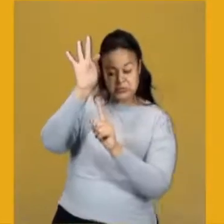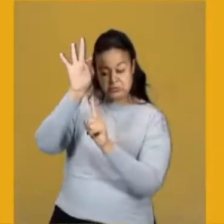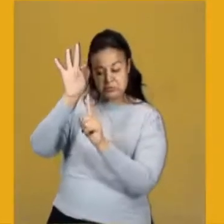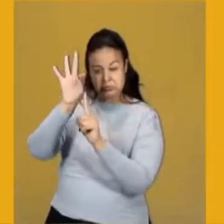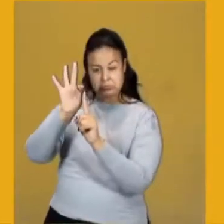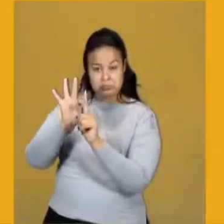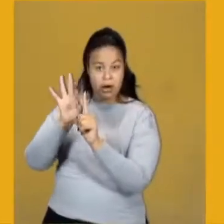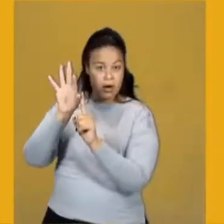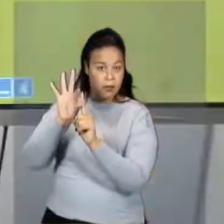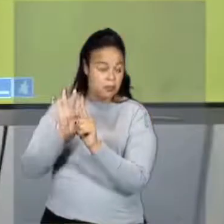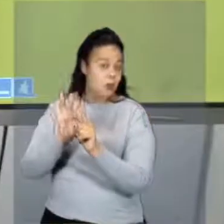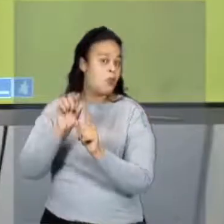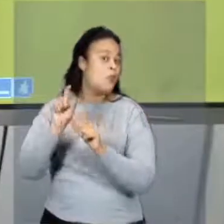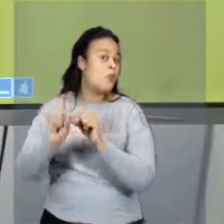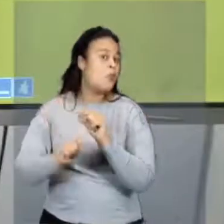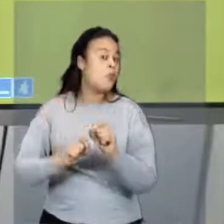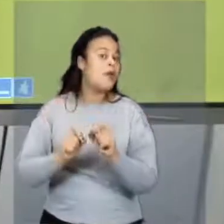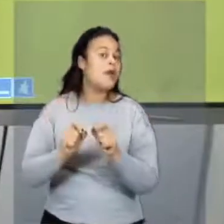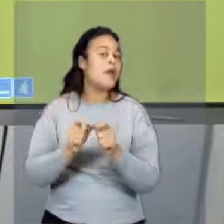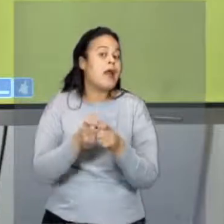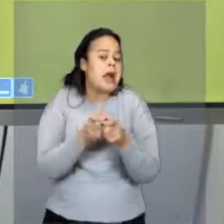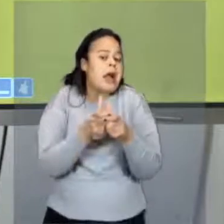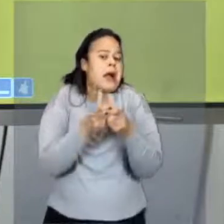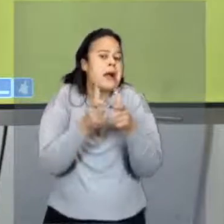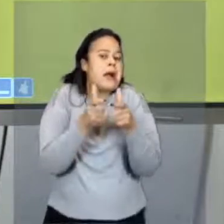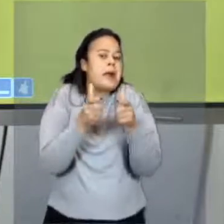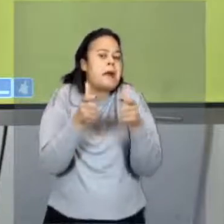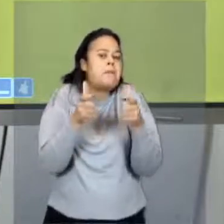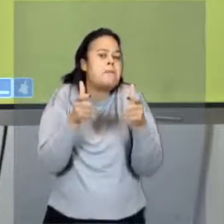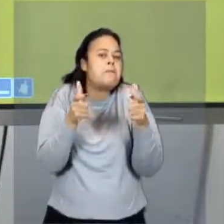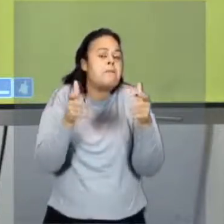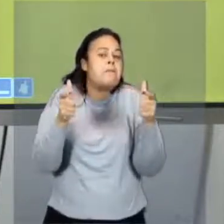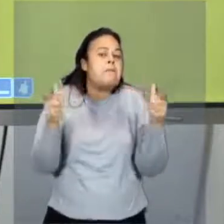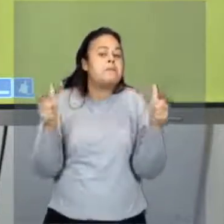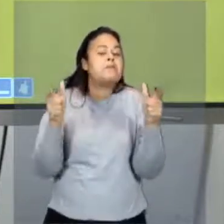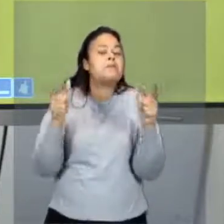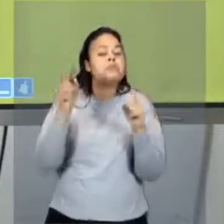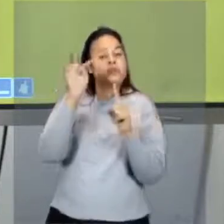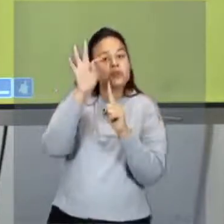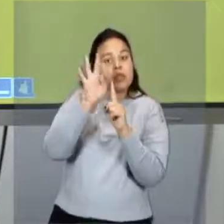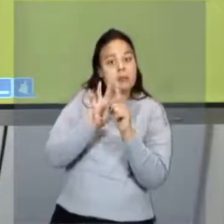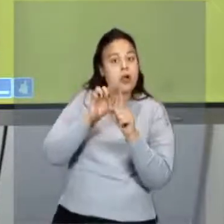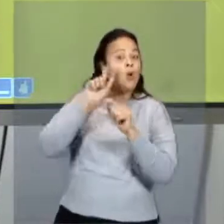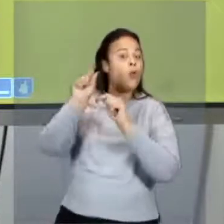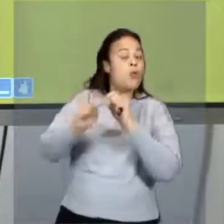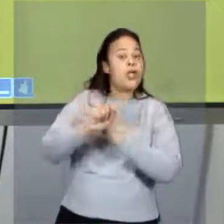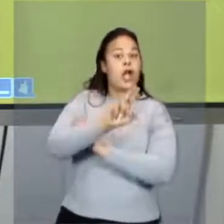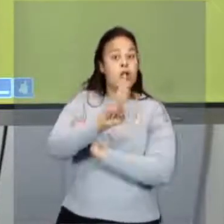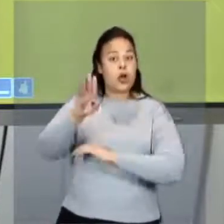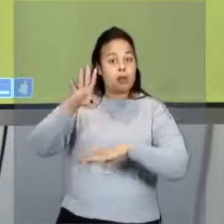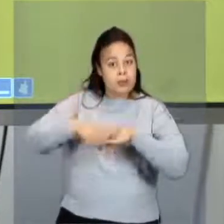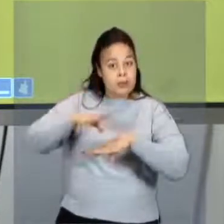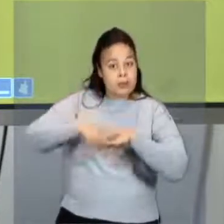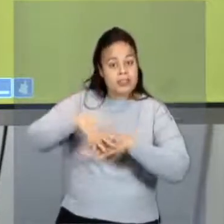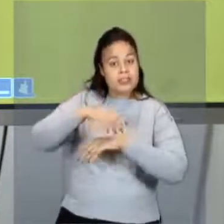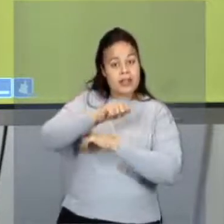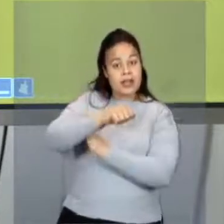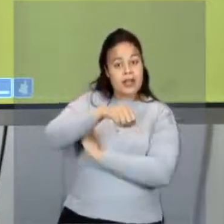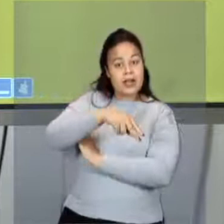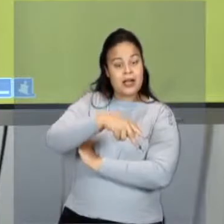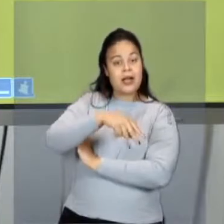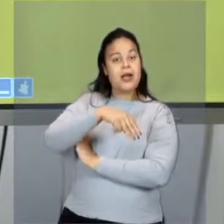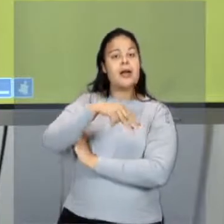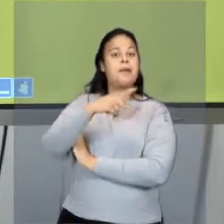mínima, é chamada de amplitude térmica. Então, que é amplitude térmica? Você vê qual que a maior